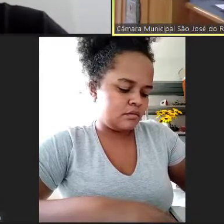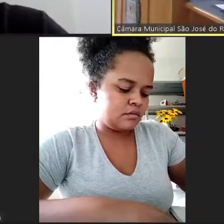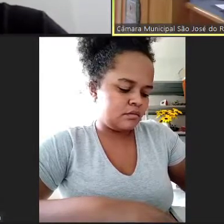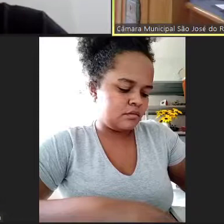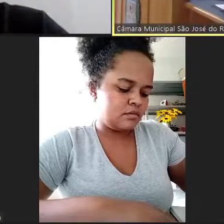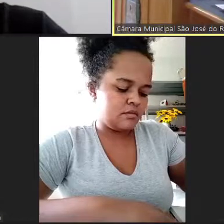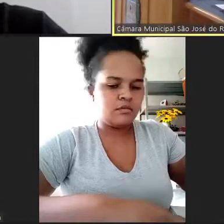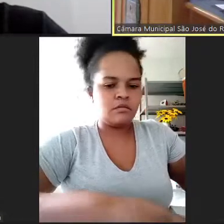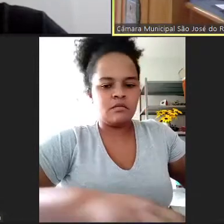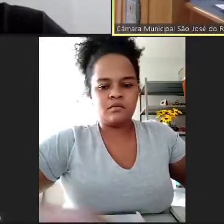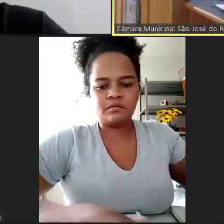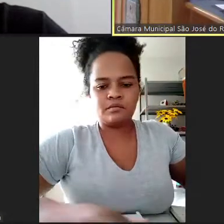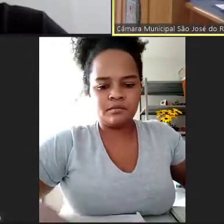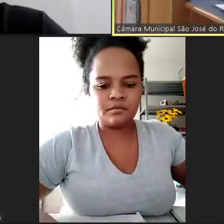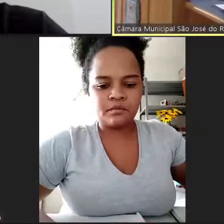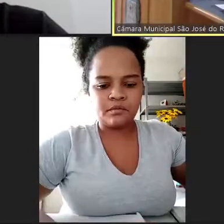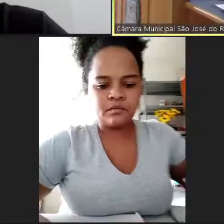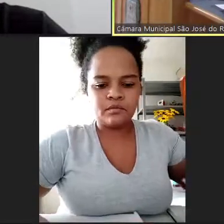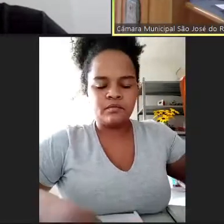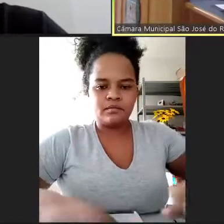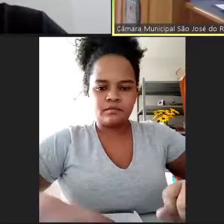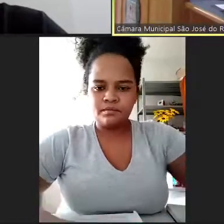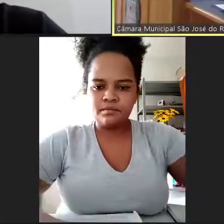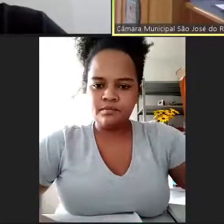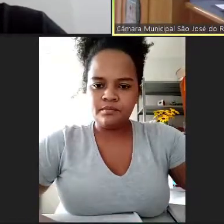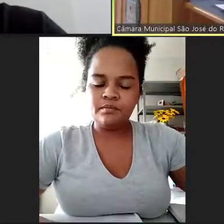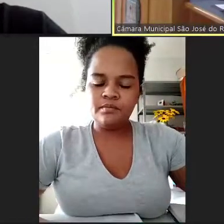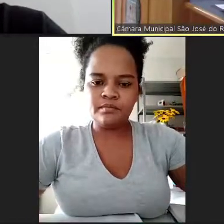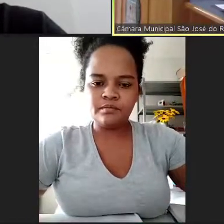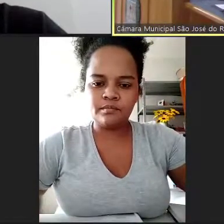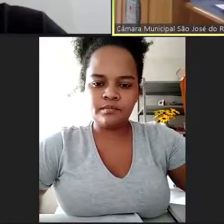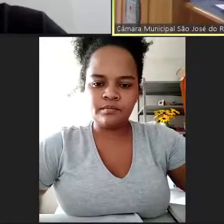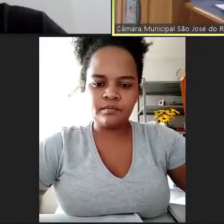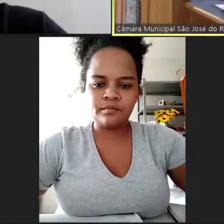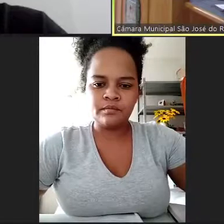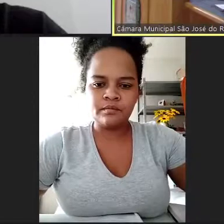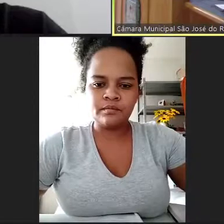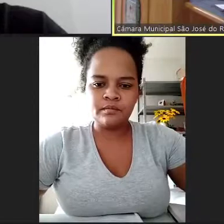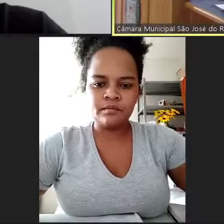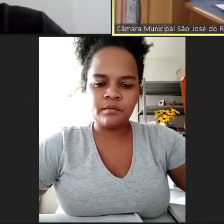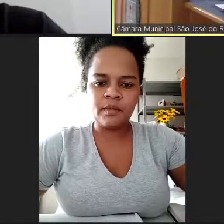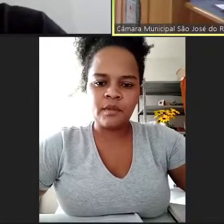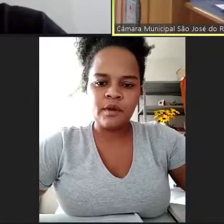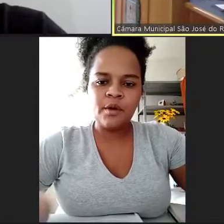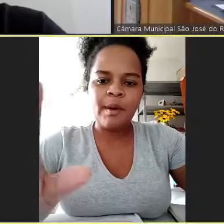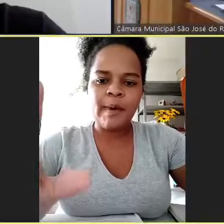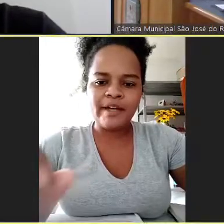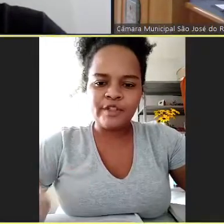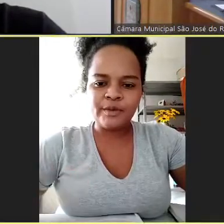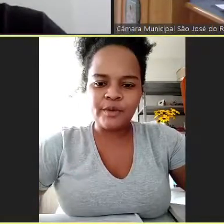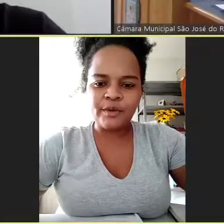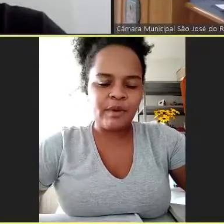proteção básica que o CRAS Cassusse está empreendendo junto às famílias do Profast. Uma